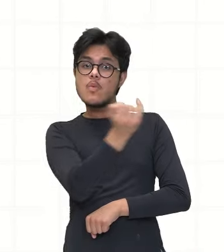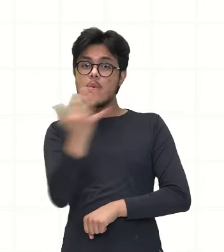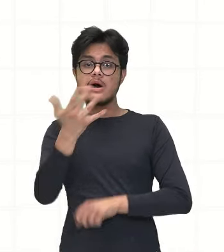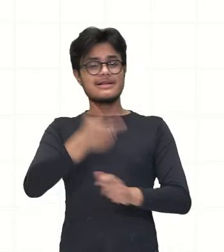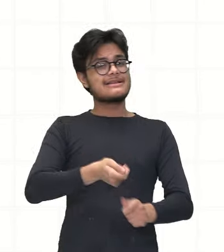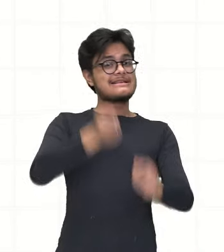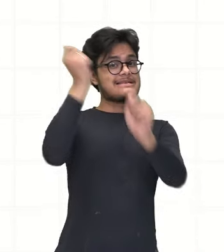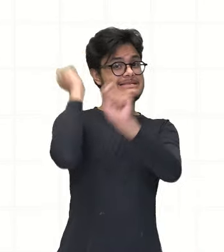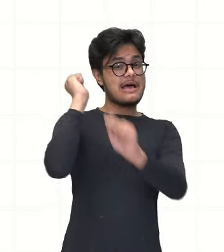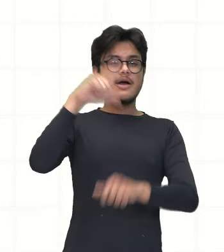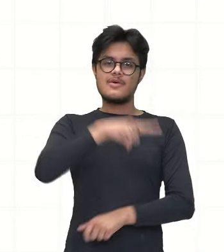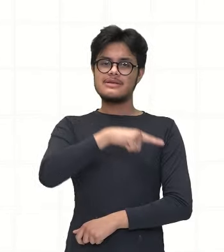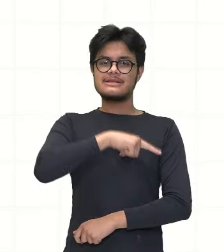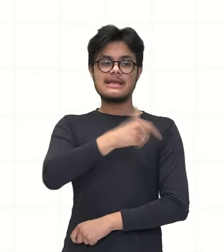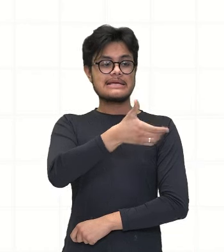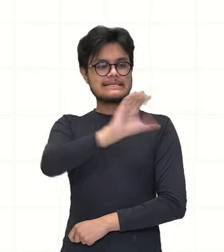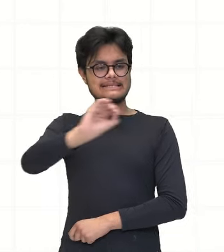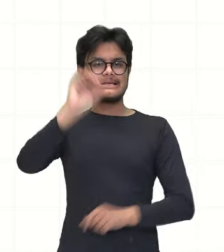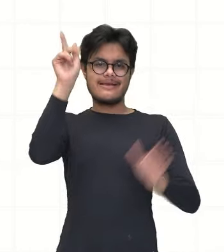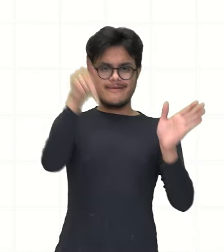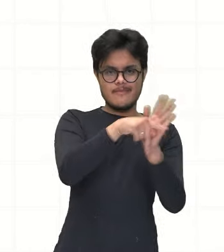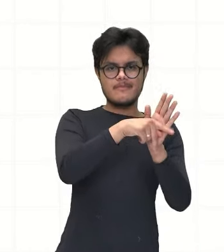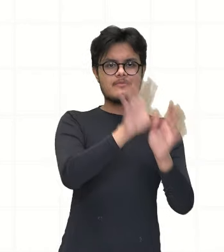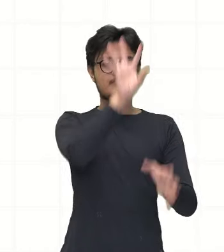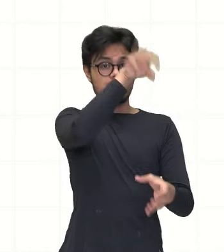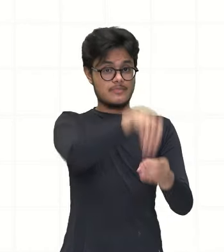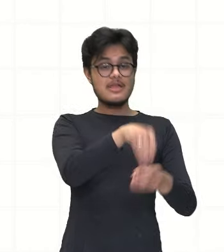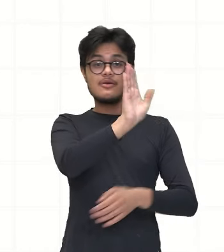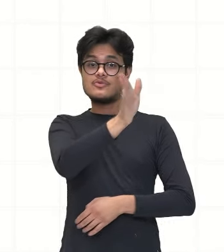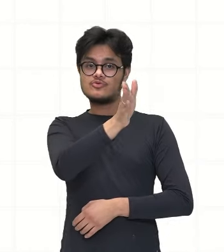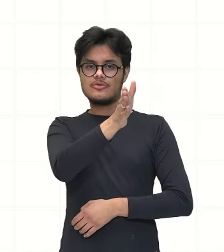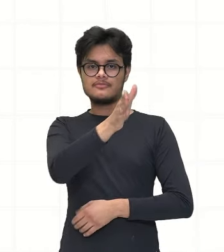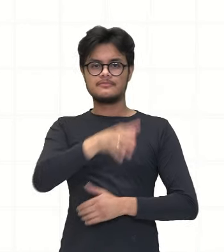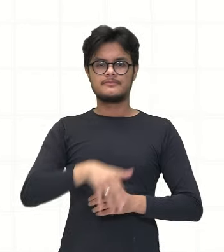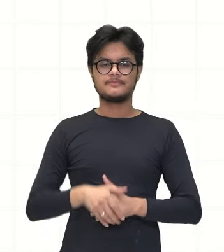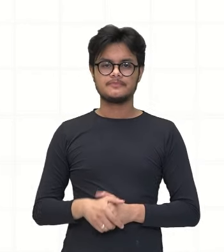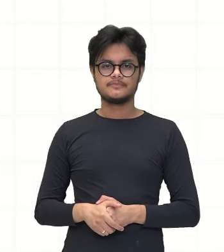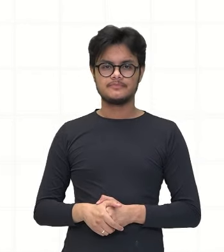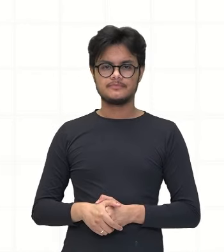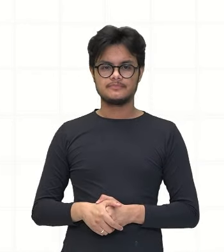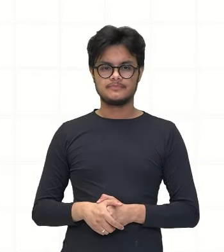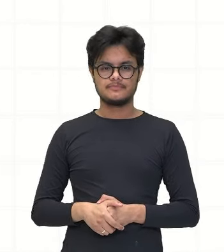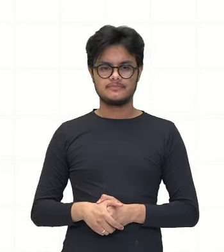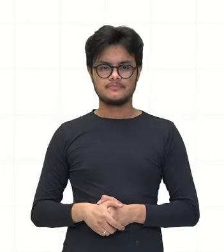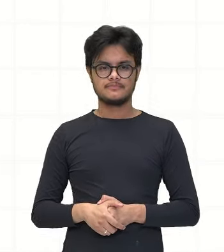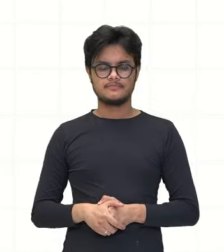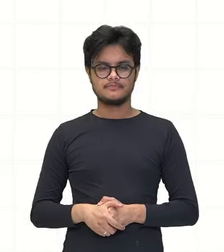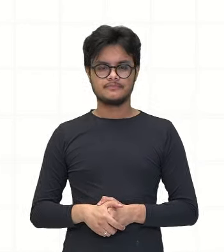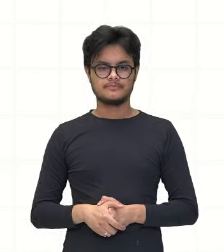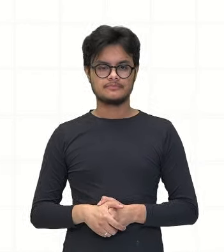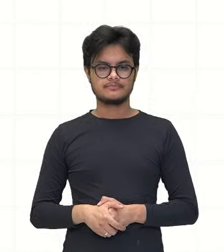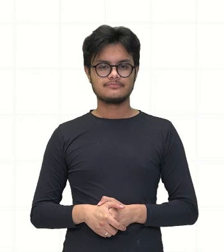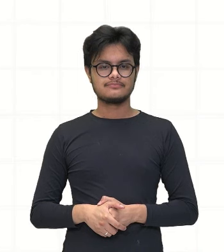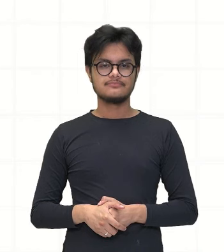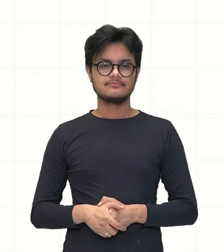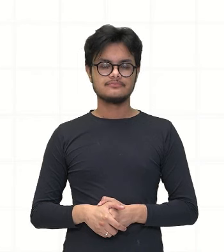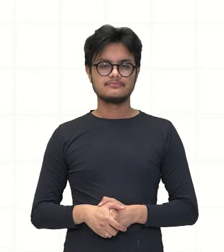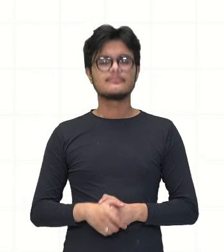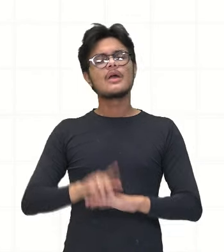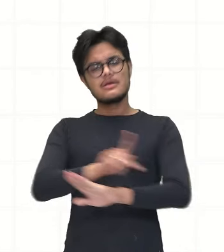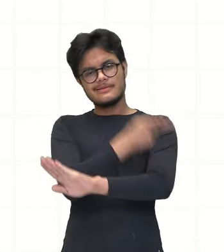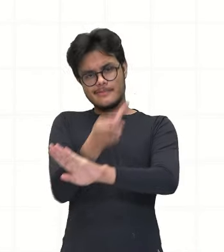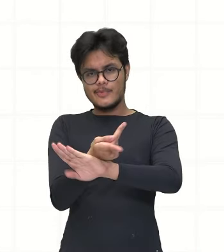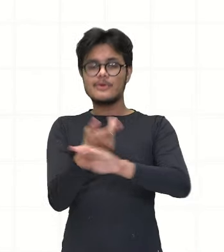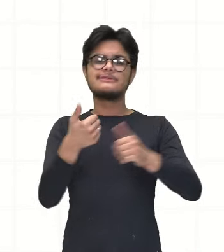equivalentes a quantos tijolos foi colocado aí os sacos de cimento. Para poder eu verificar